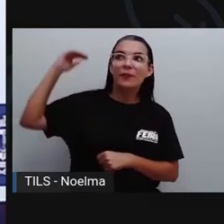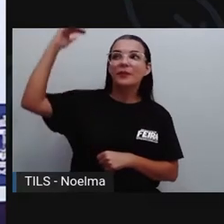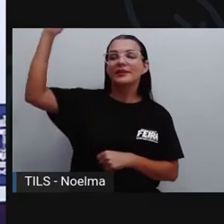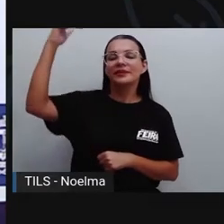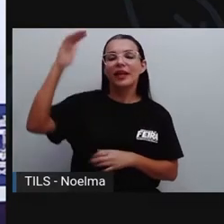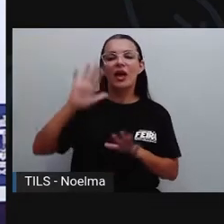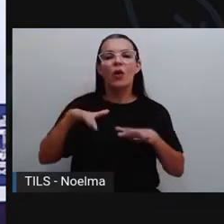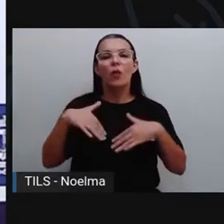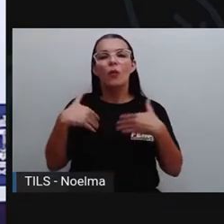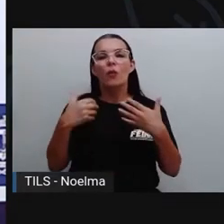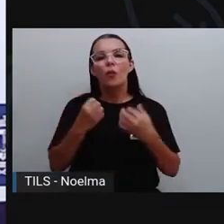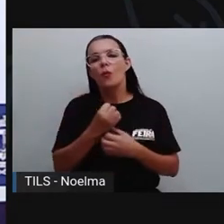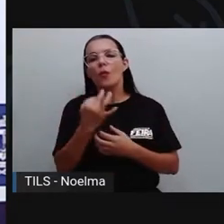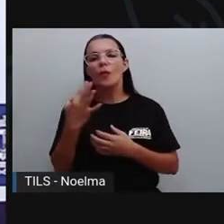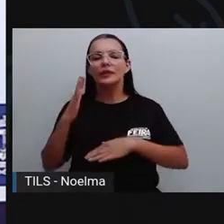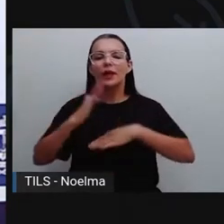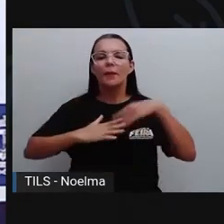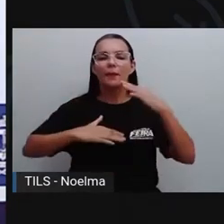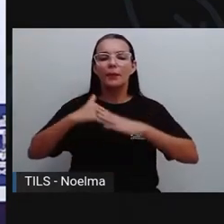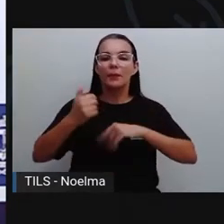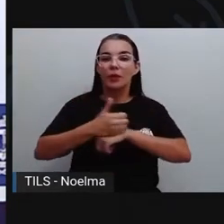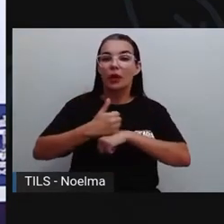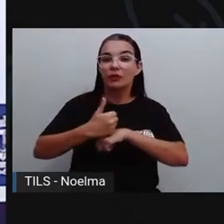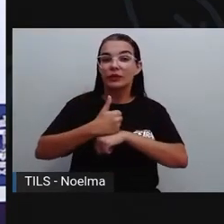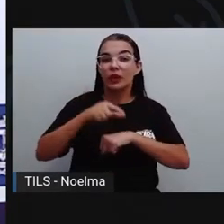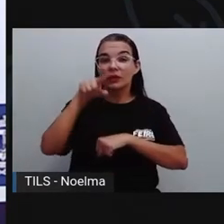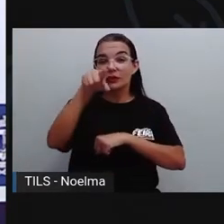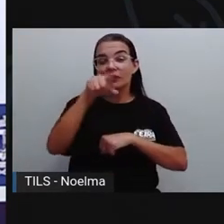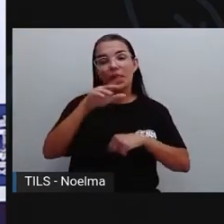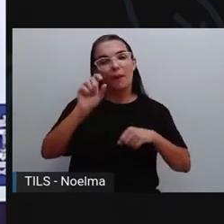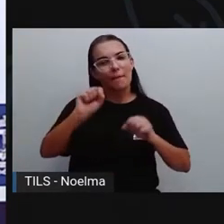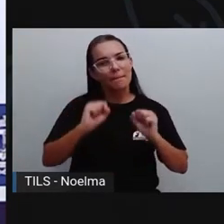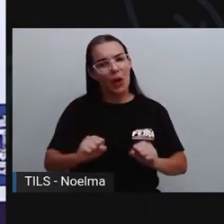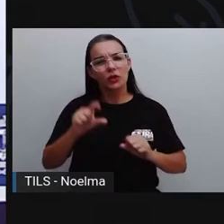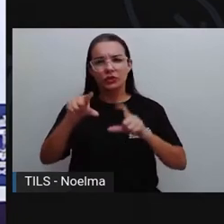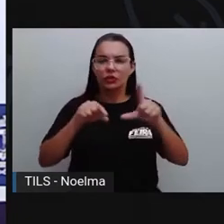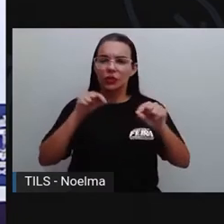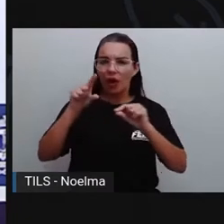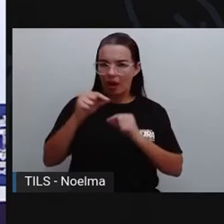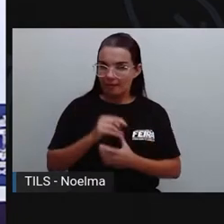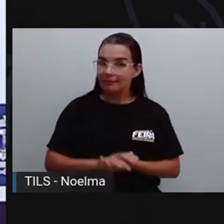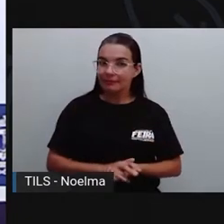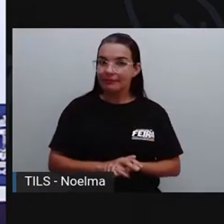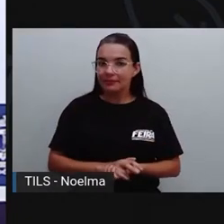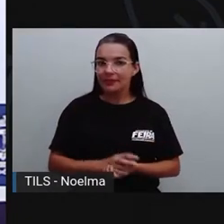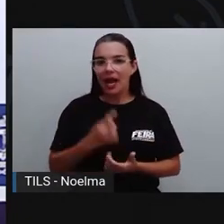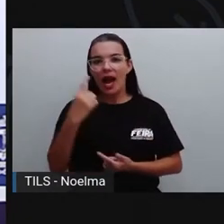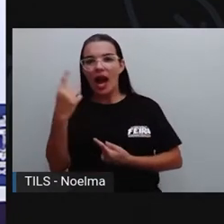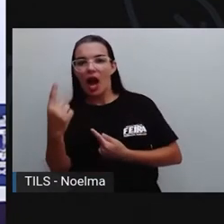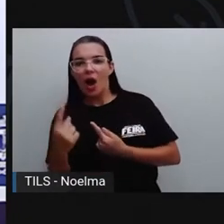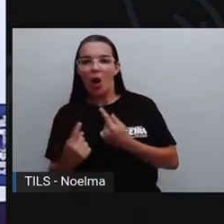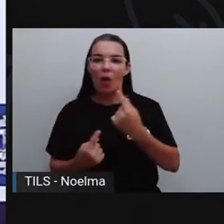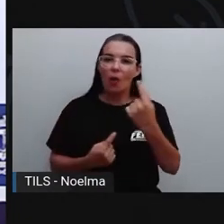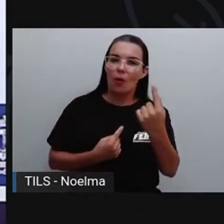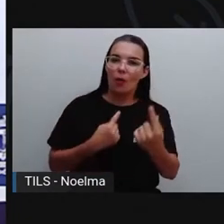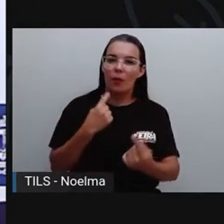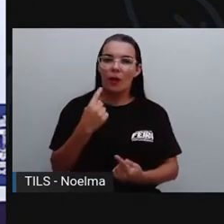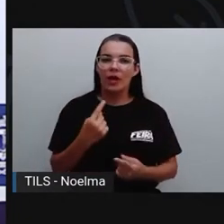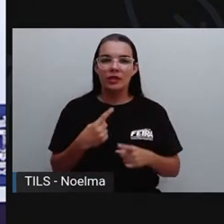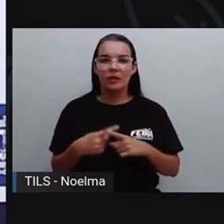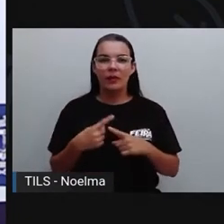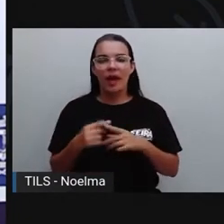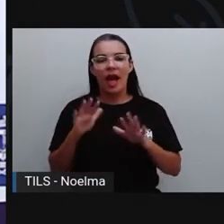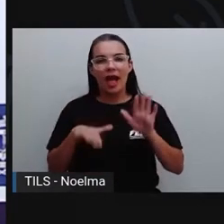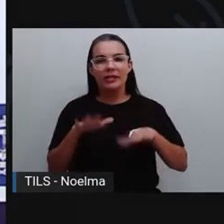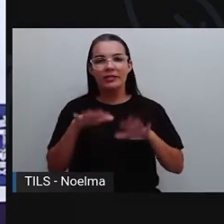profissões aí, né? Que vocês podem escolher? Algumas, né? Porque é complicado,